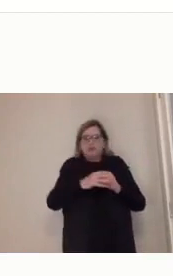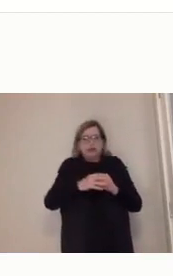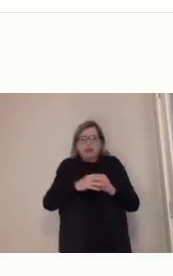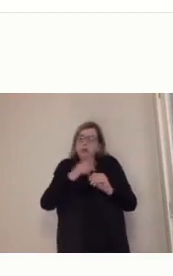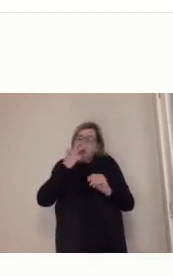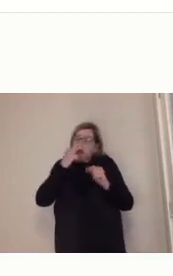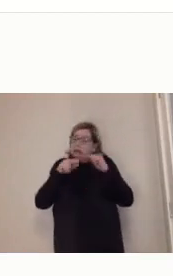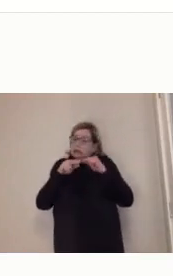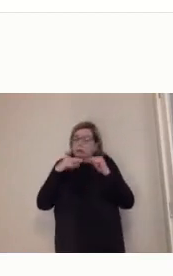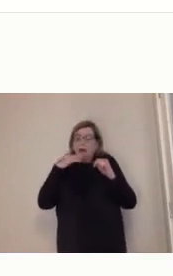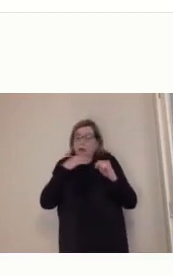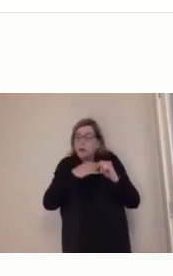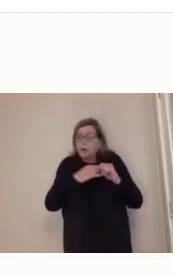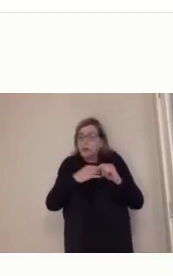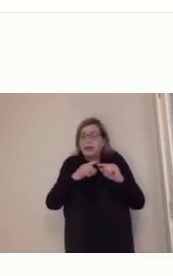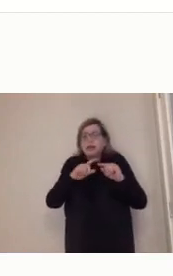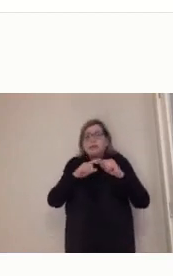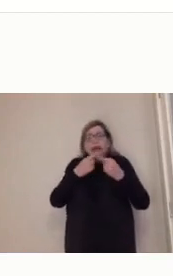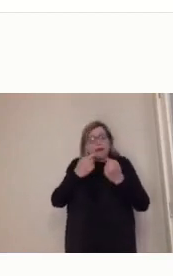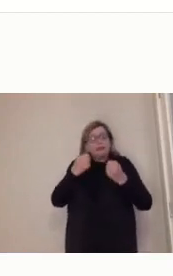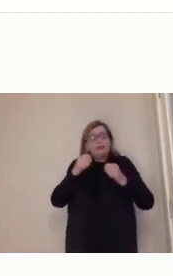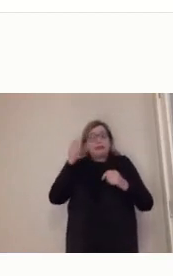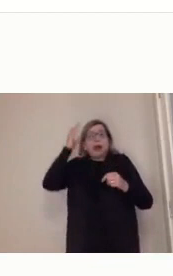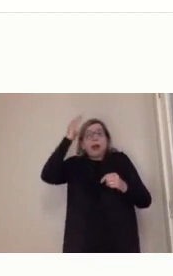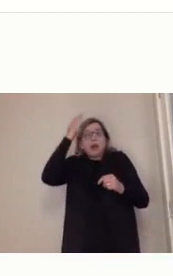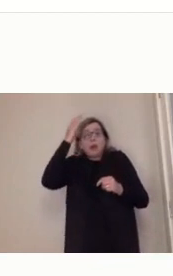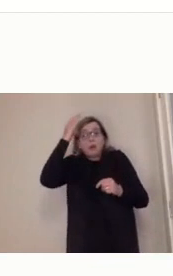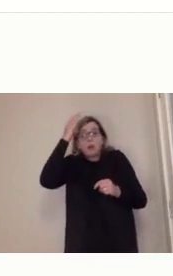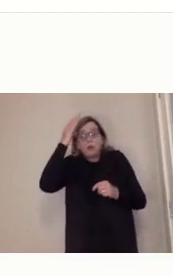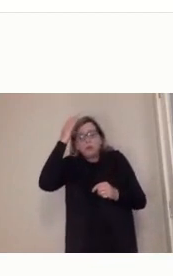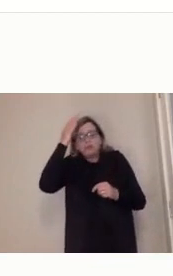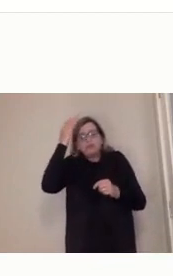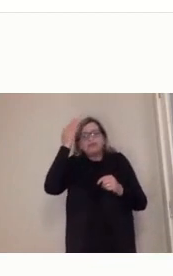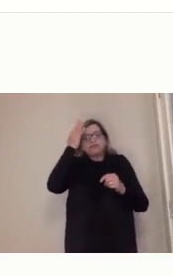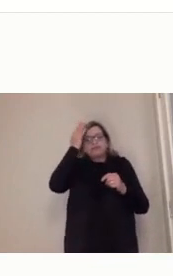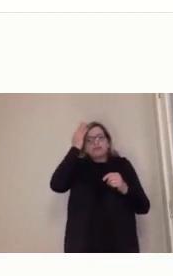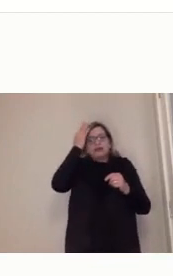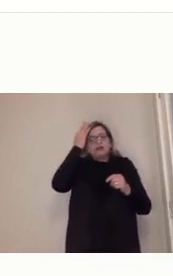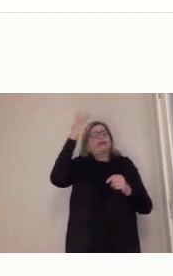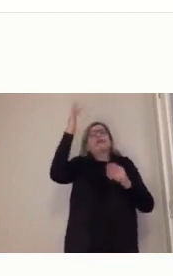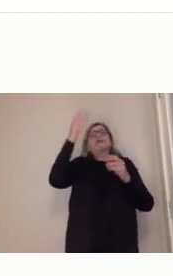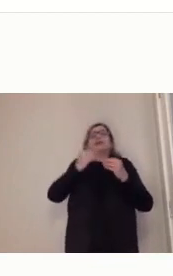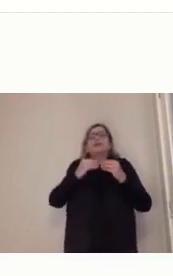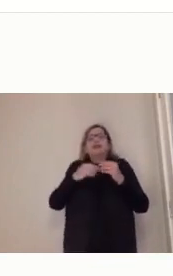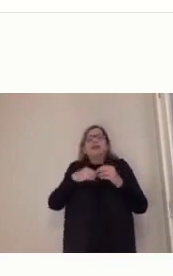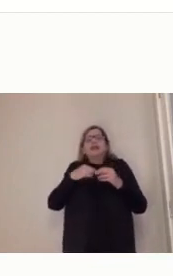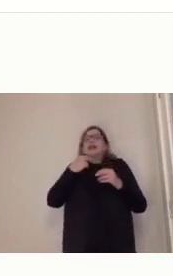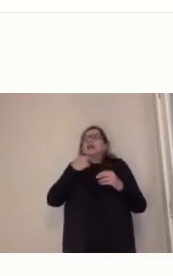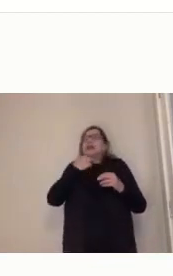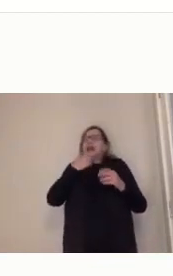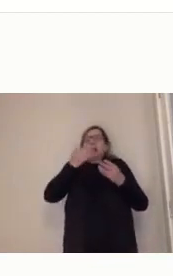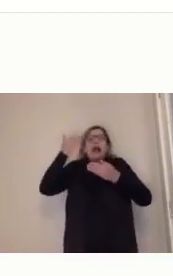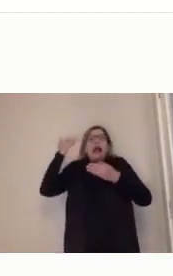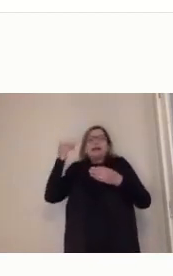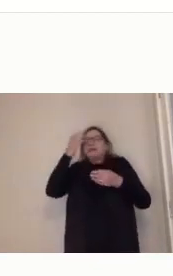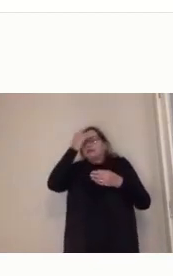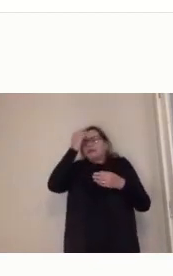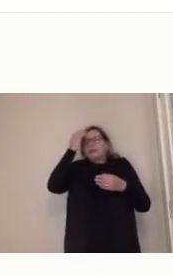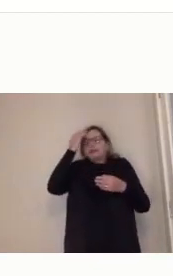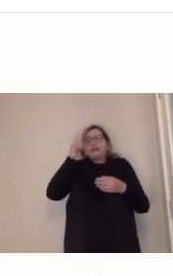determinadas coisas. E quando as pessoas não refletem sobre as coisas, as pessoas são levadas a tomar decisões